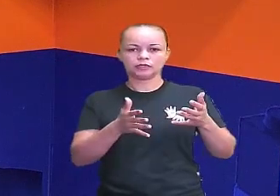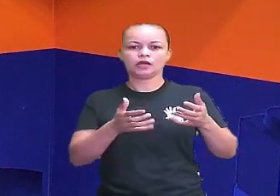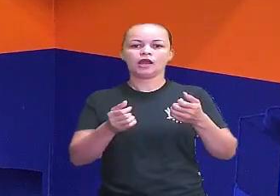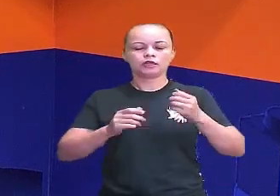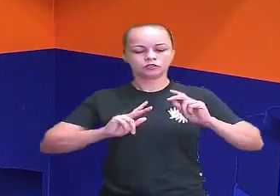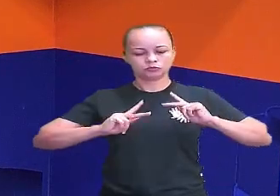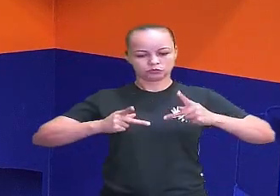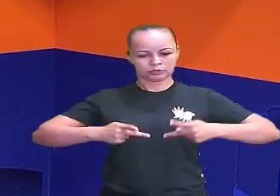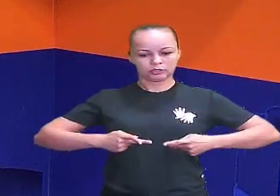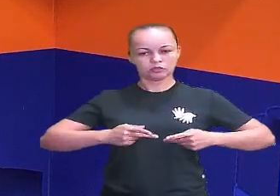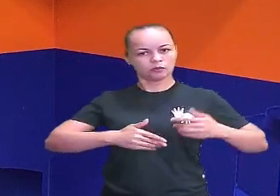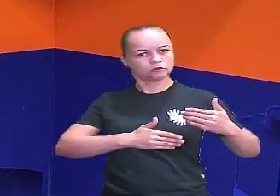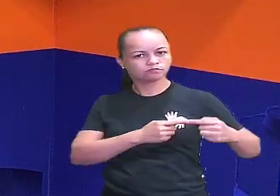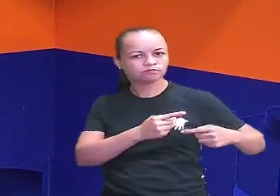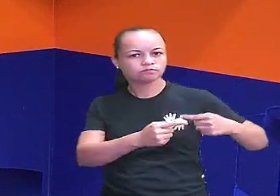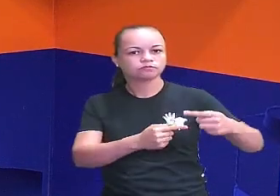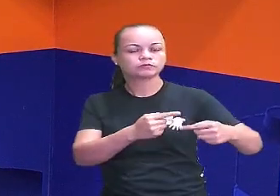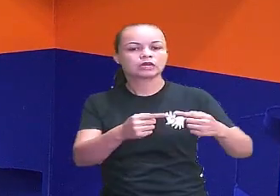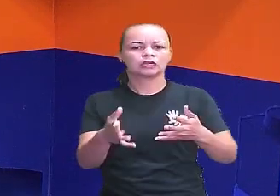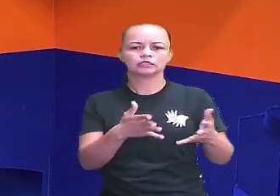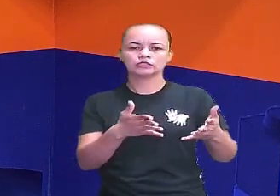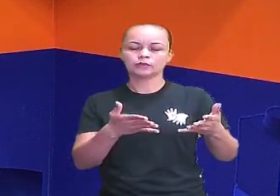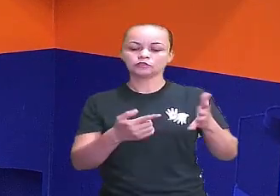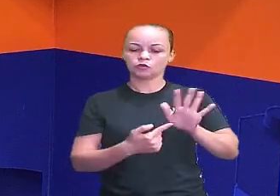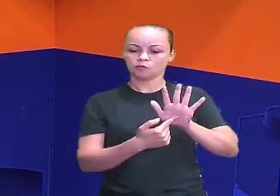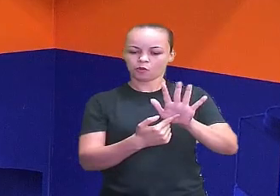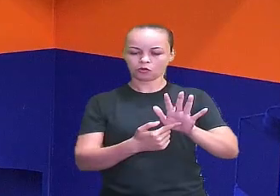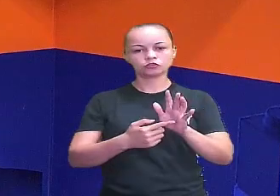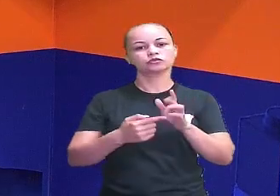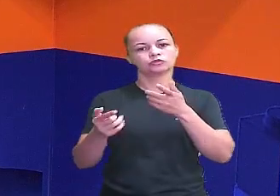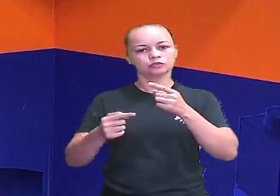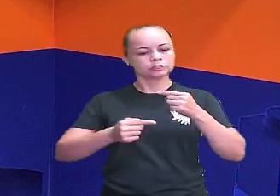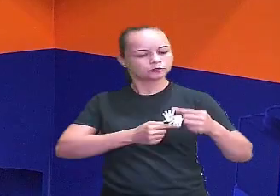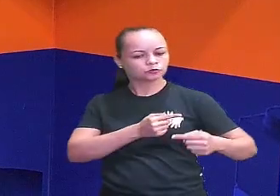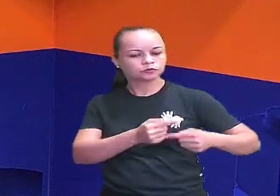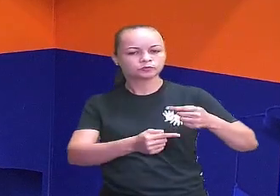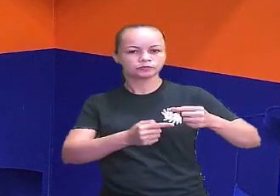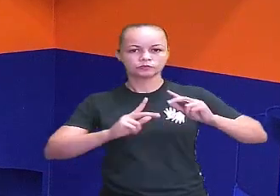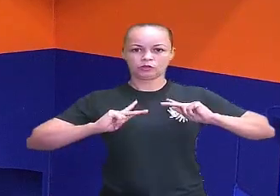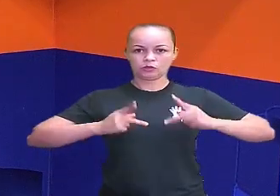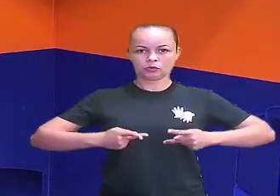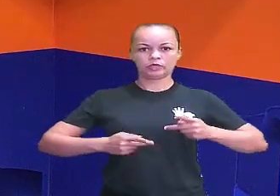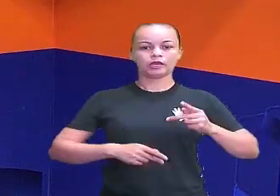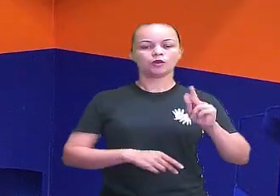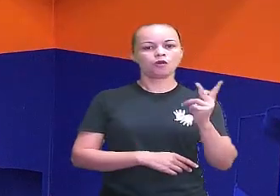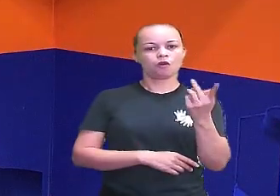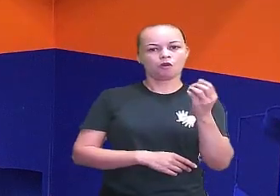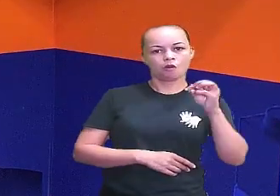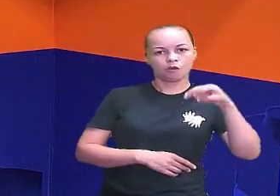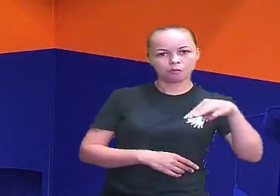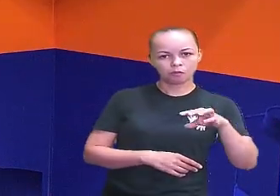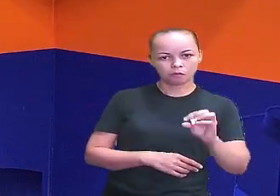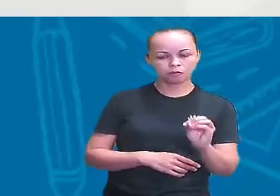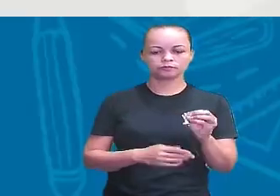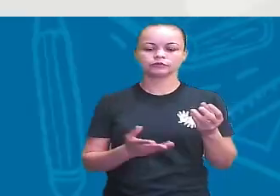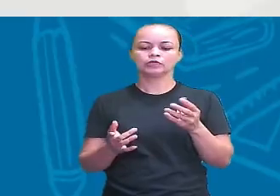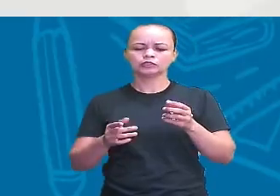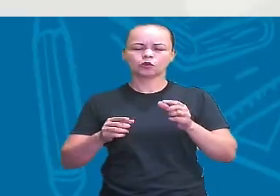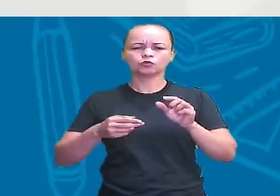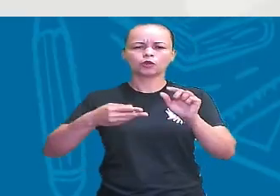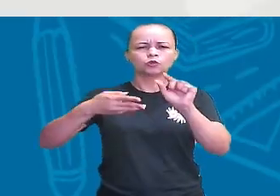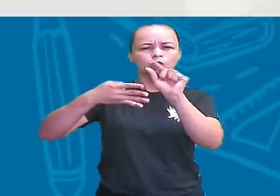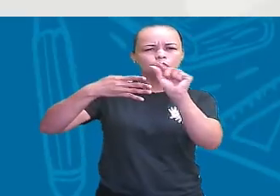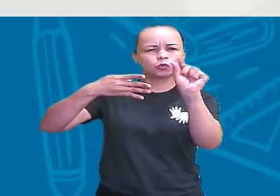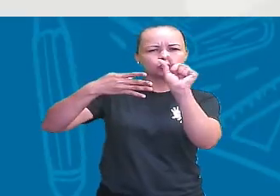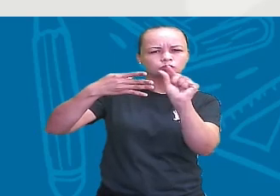E mais uma vez eu trago para vocês a imagem da evolução do gênero homo. Aqui, o australopithecus,